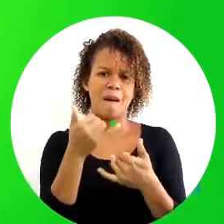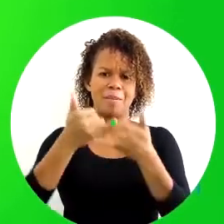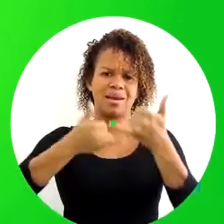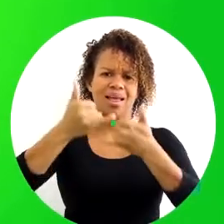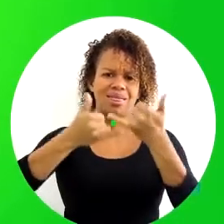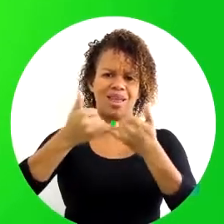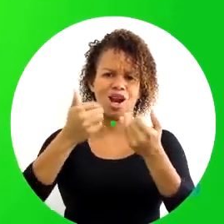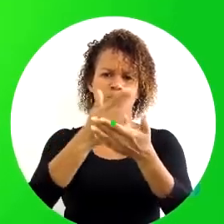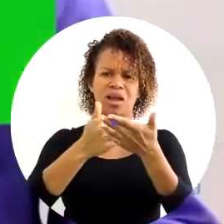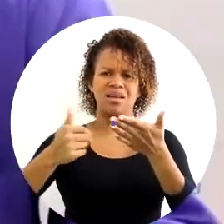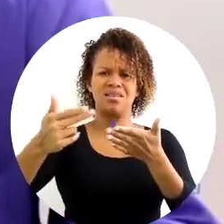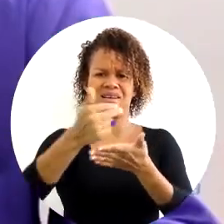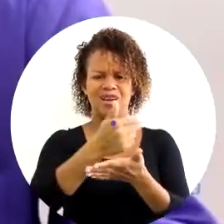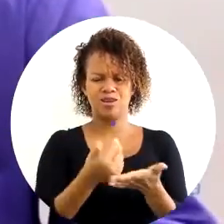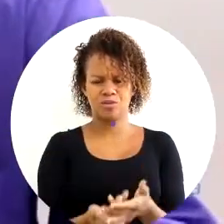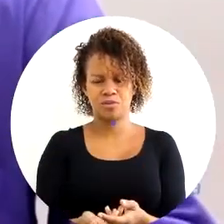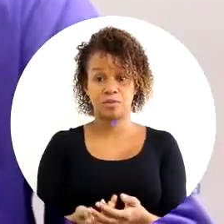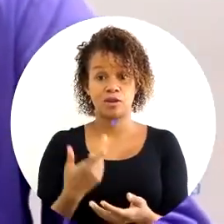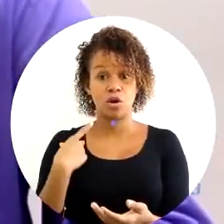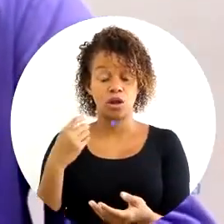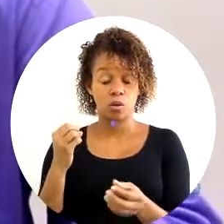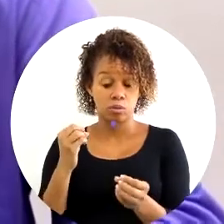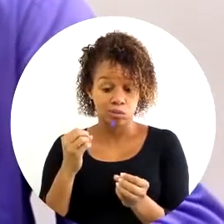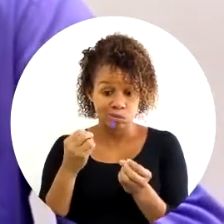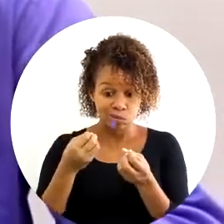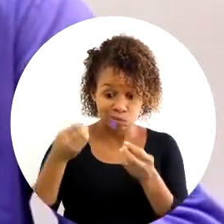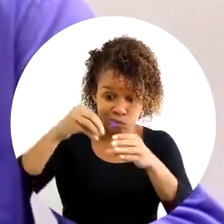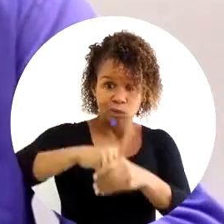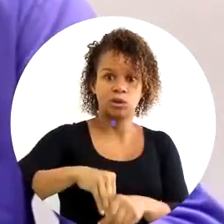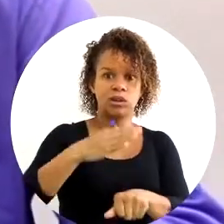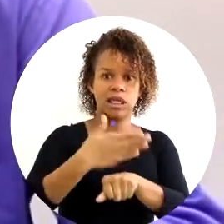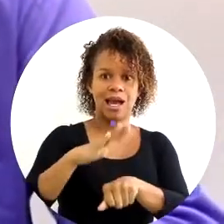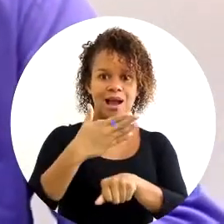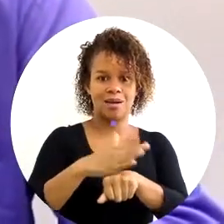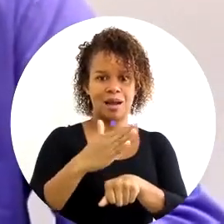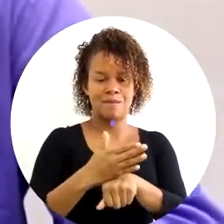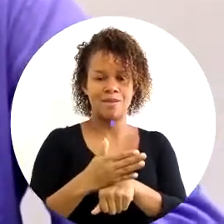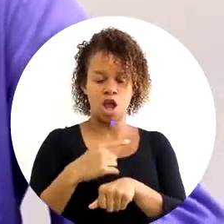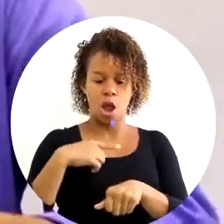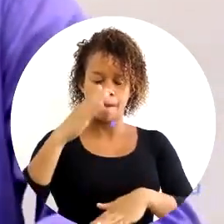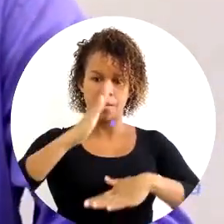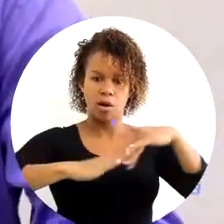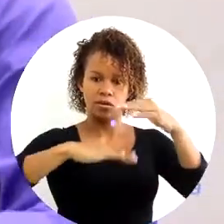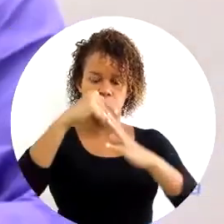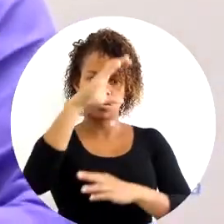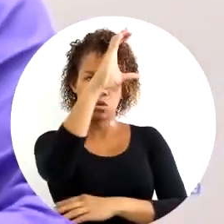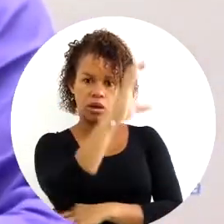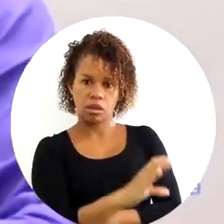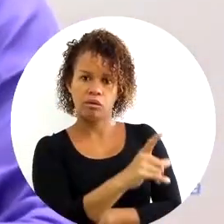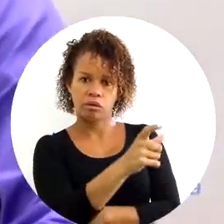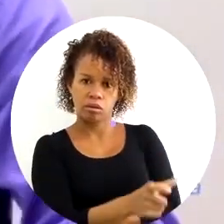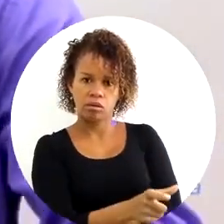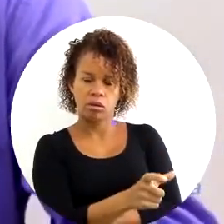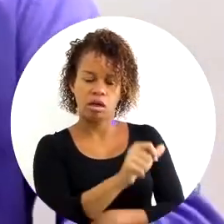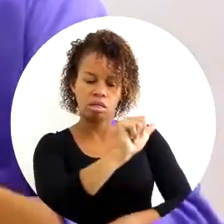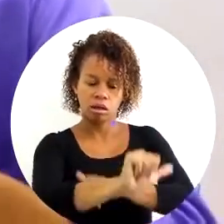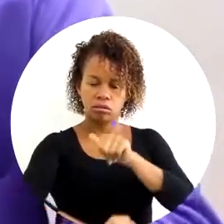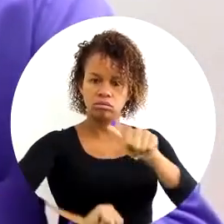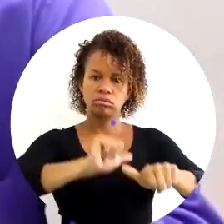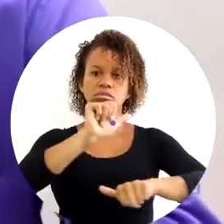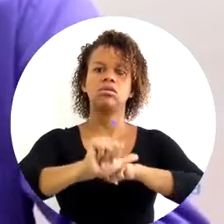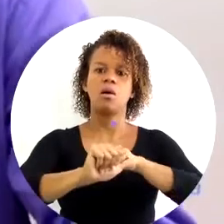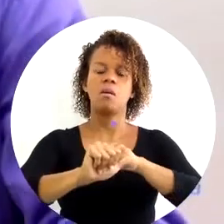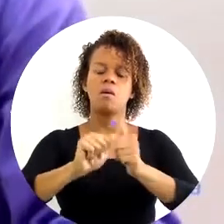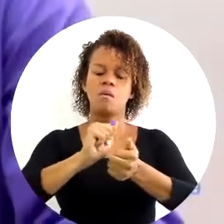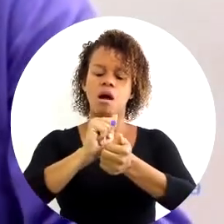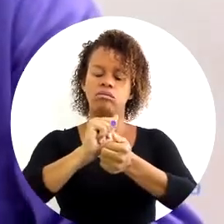alegoria, uma brincadeira, um desenho. E quando eu aplico treinamentos na organização, eu profissionalizo o indivíduo e transformo